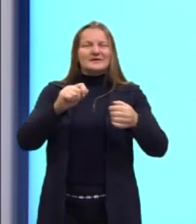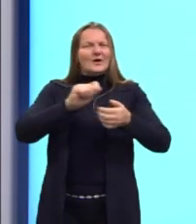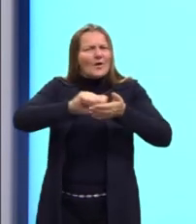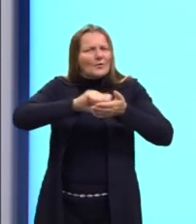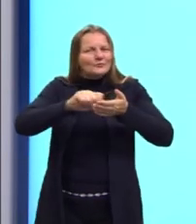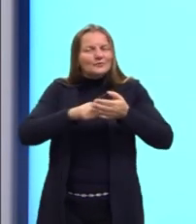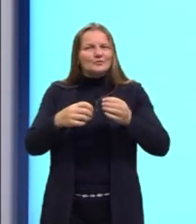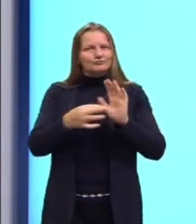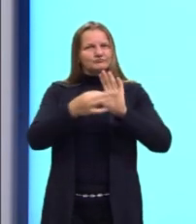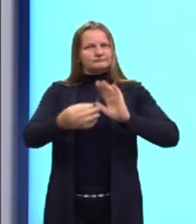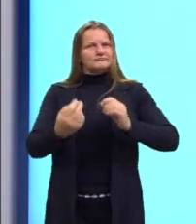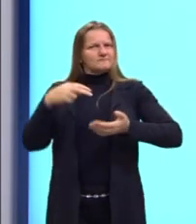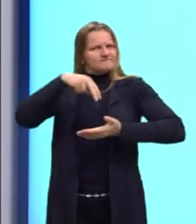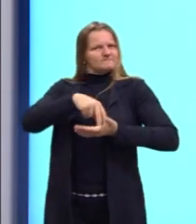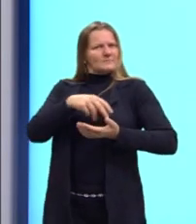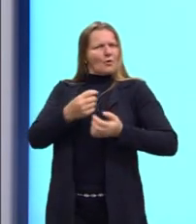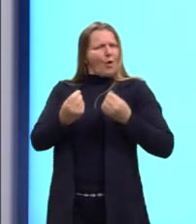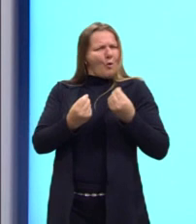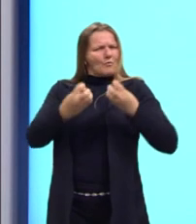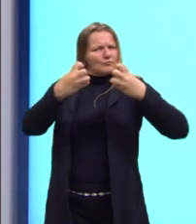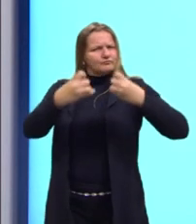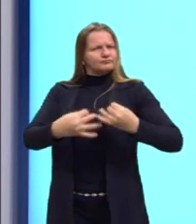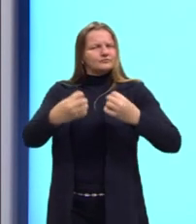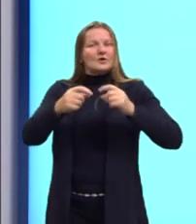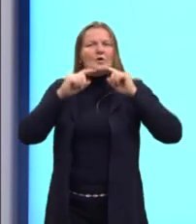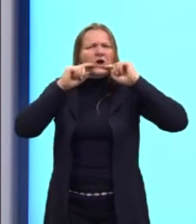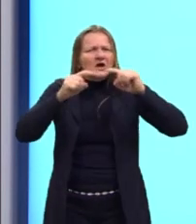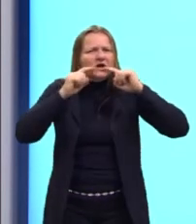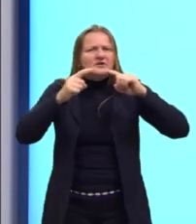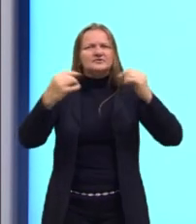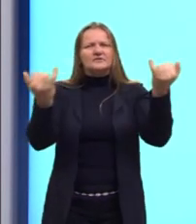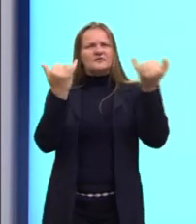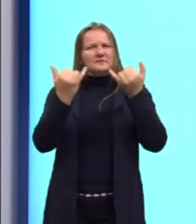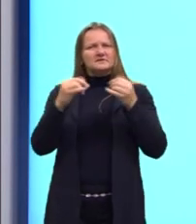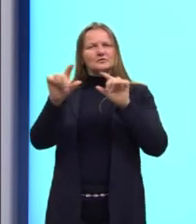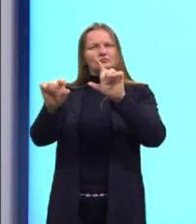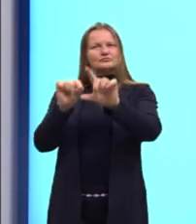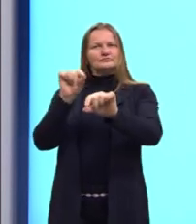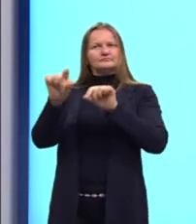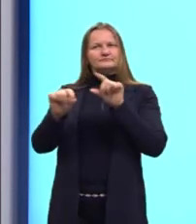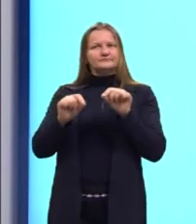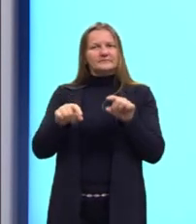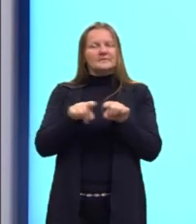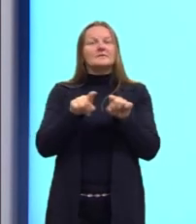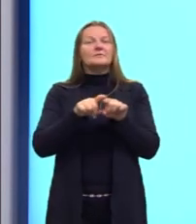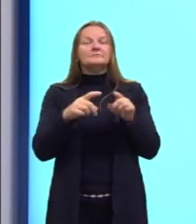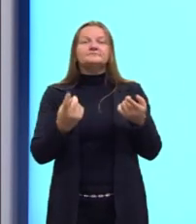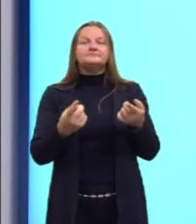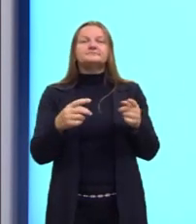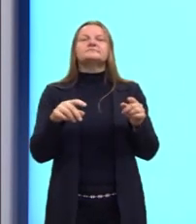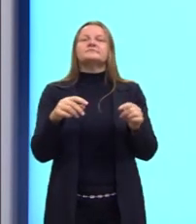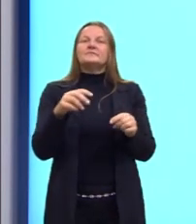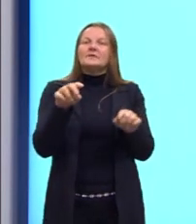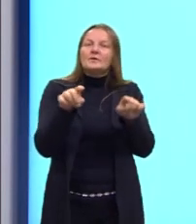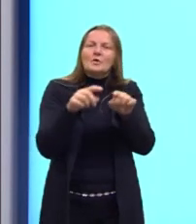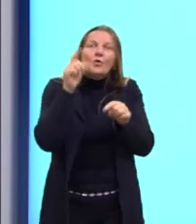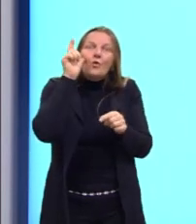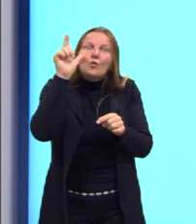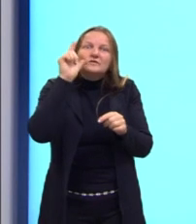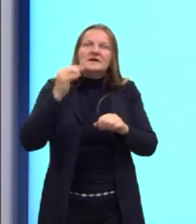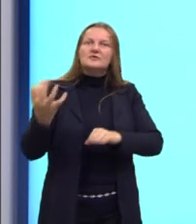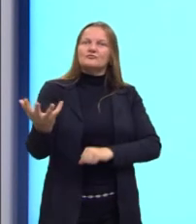posicionamento e faz críticas com relação às informações selecionadas e, assim, consegue